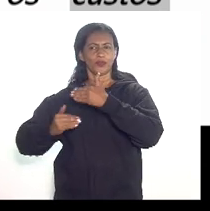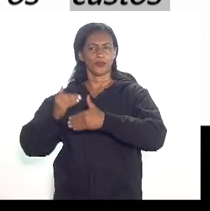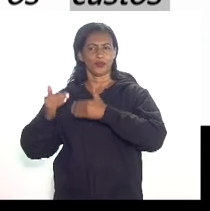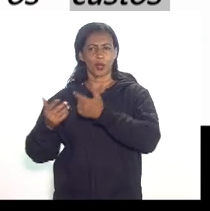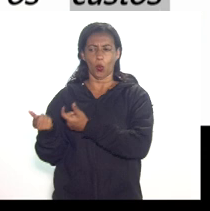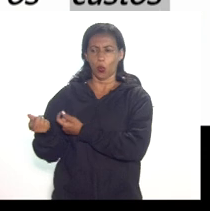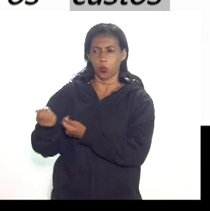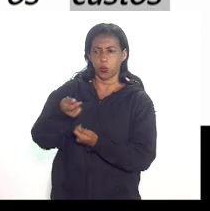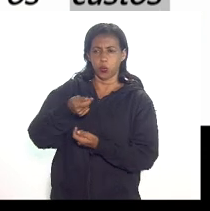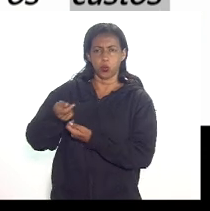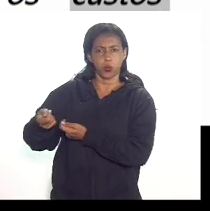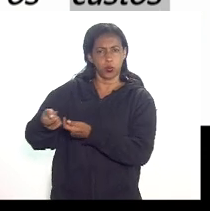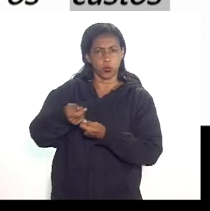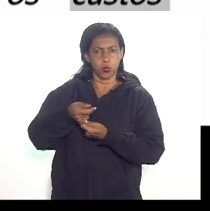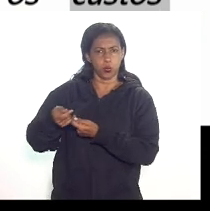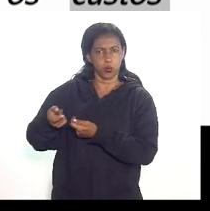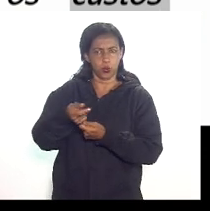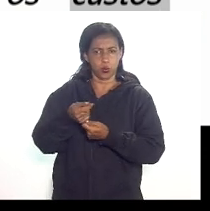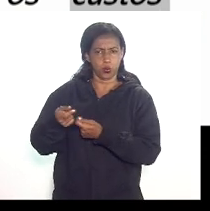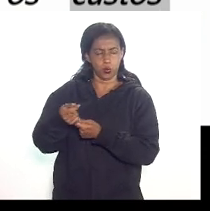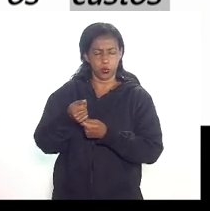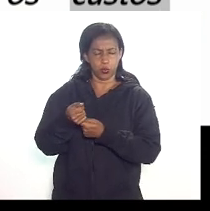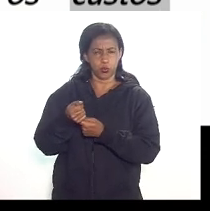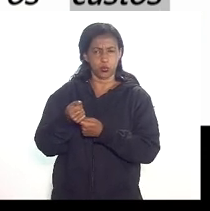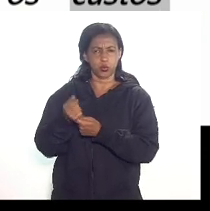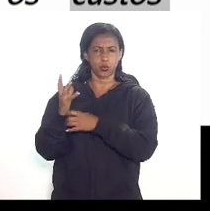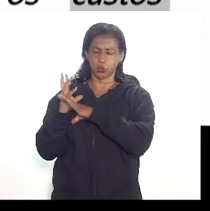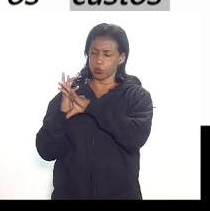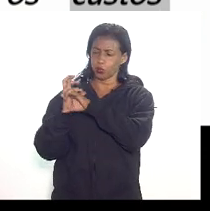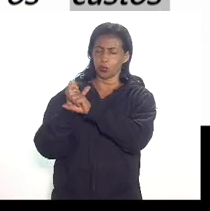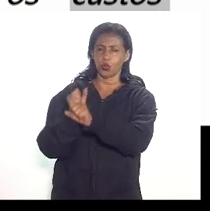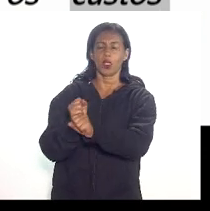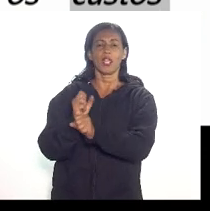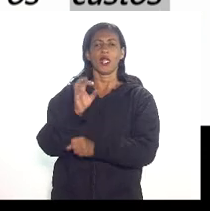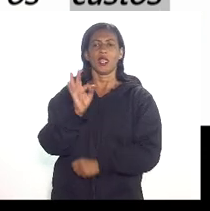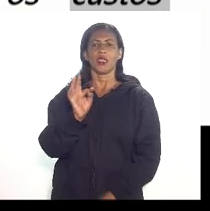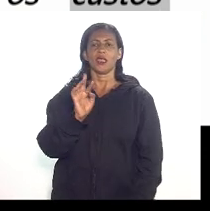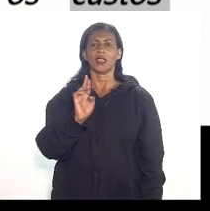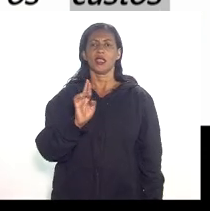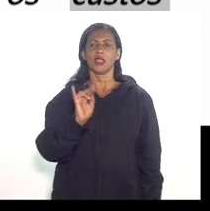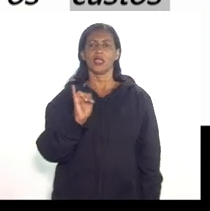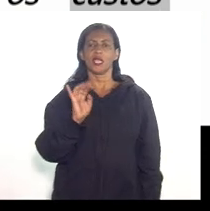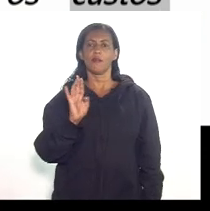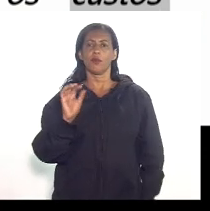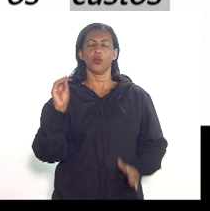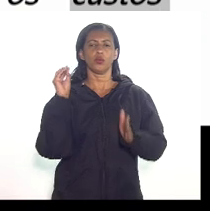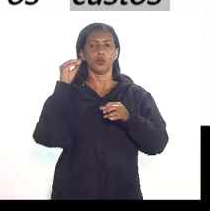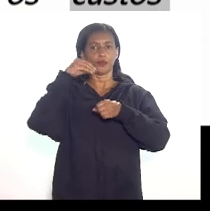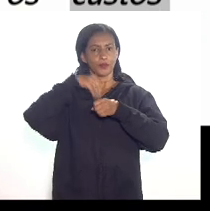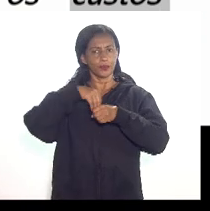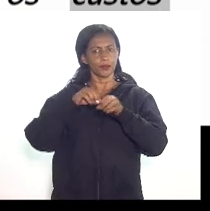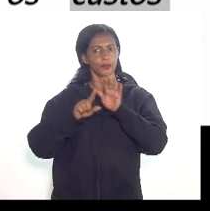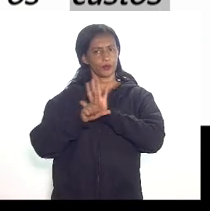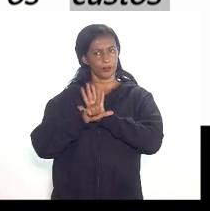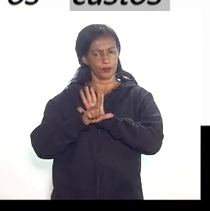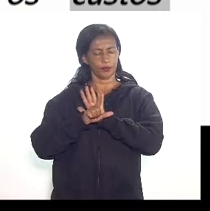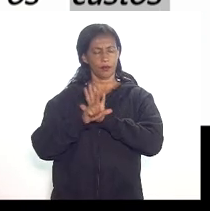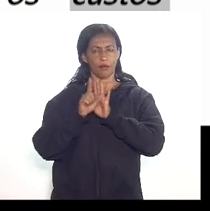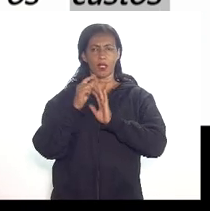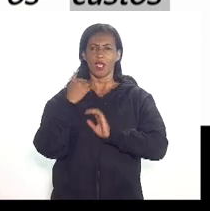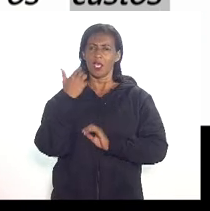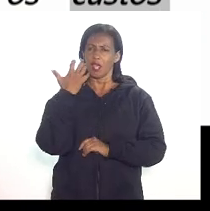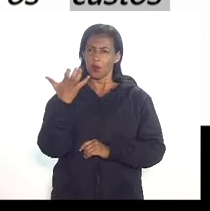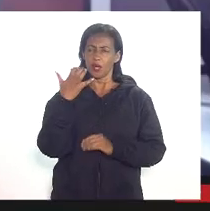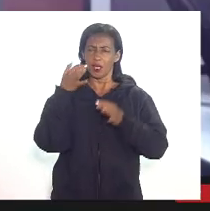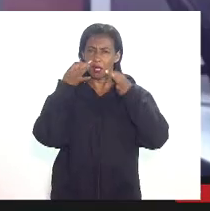custos operacionais, a depreciação e os tributos previstos na legislação. E eu gostaria de chamar a atenção então